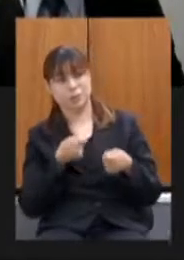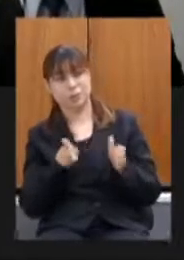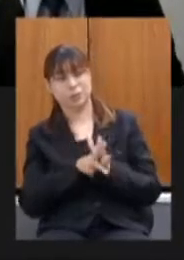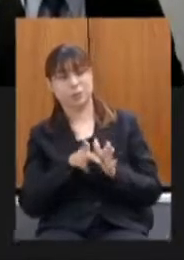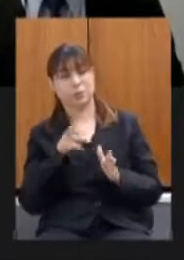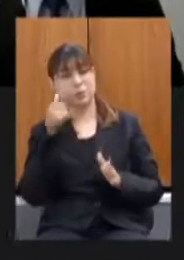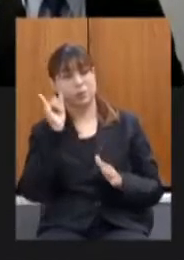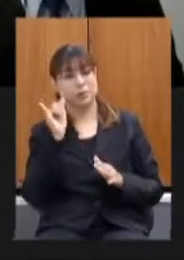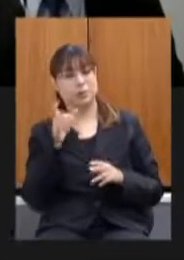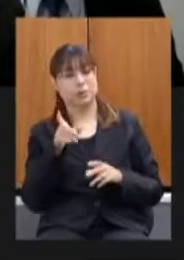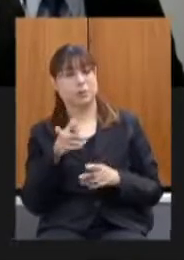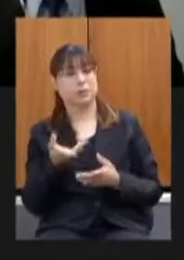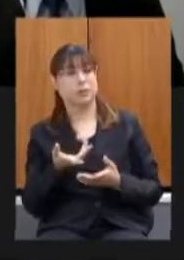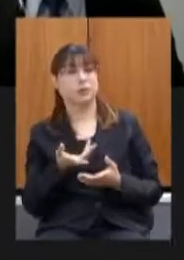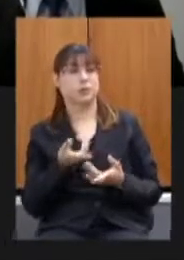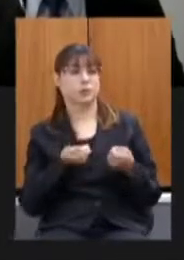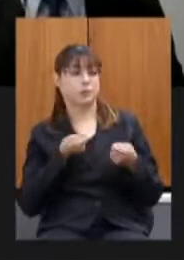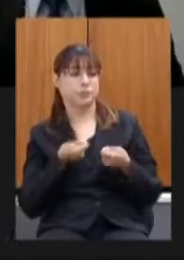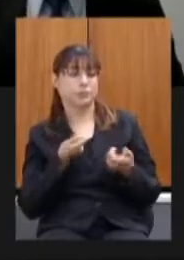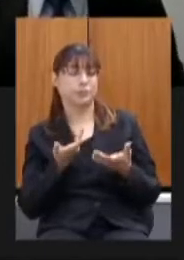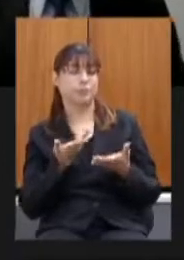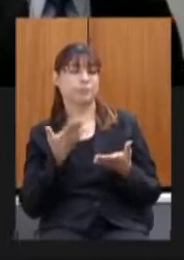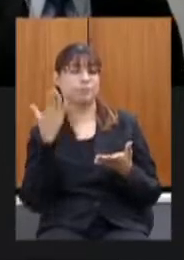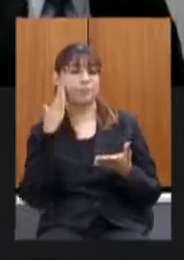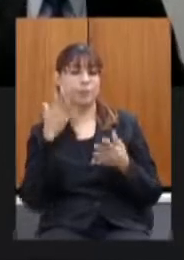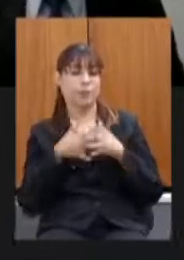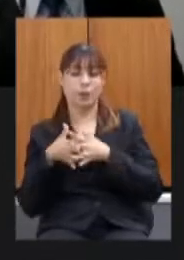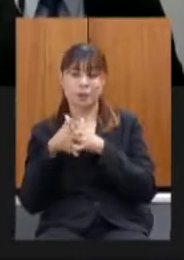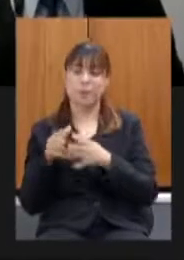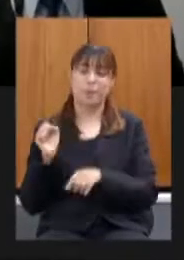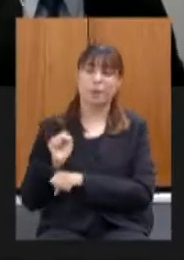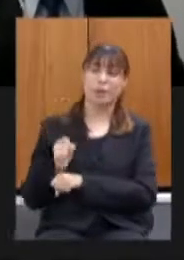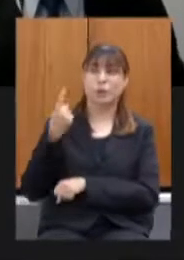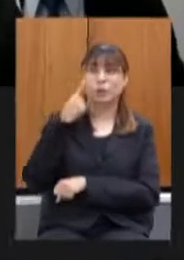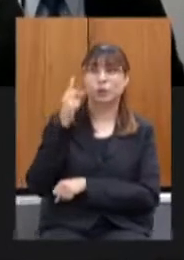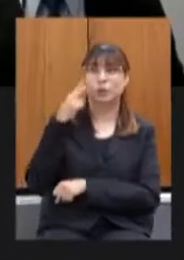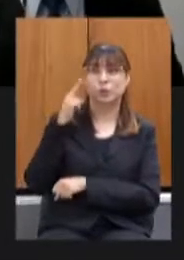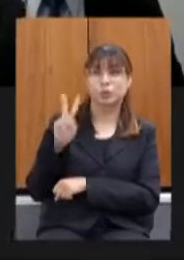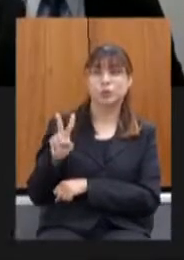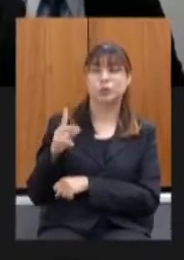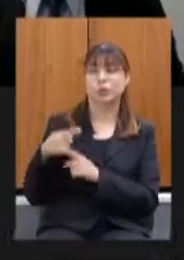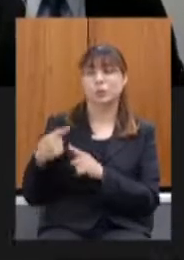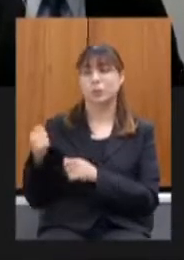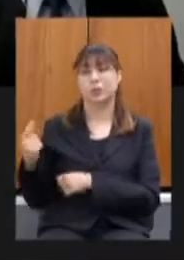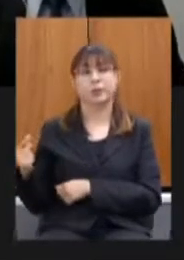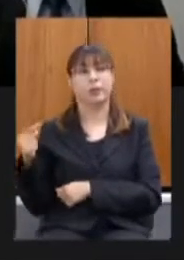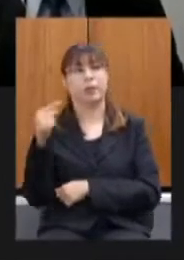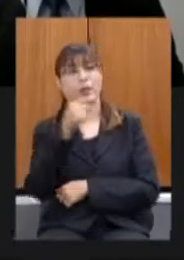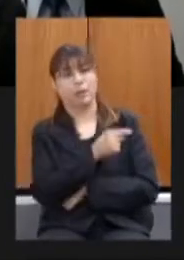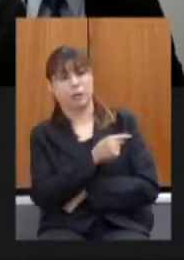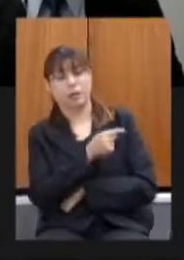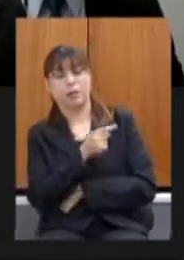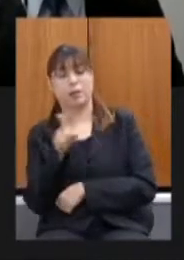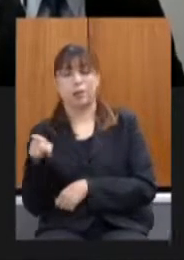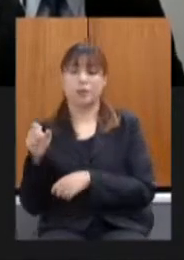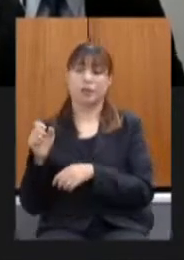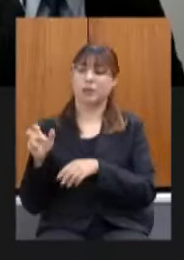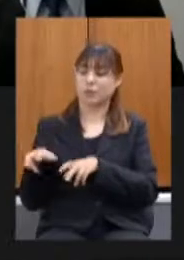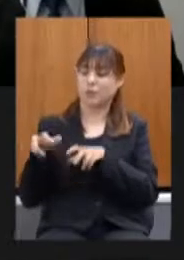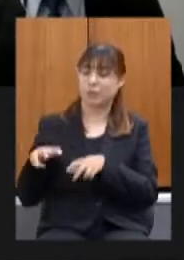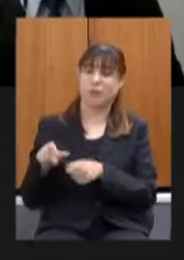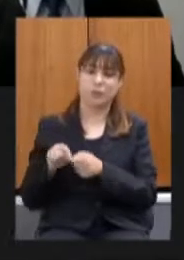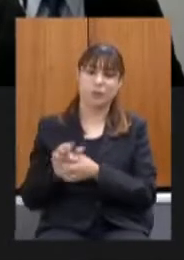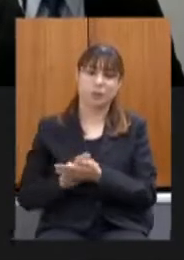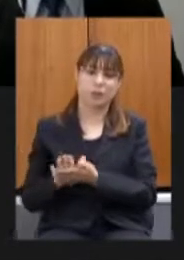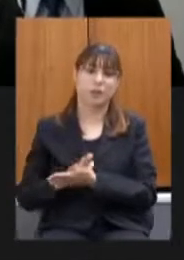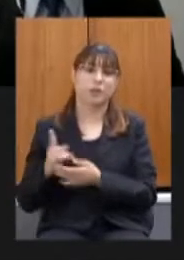da sua venda o caminhão às vezes ficava parado um dia dois dias ele com a produção ali parada agora não